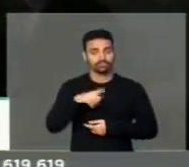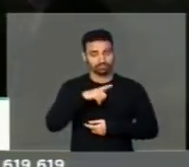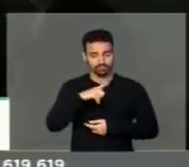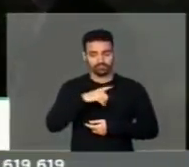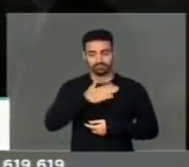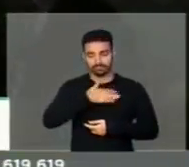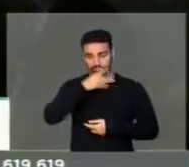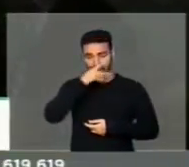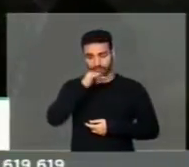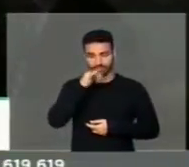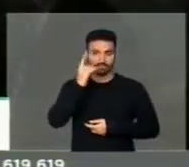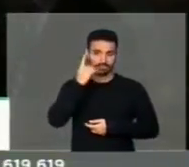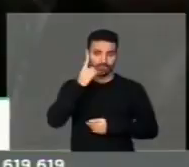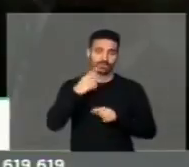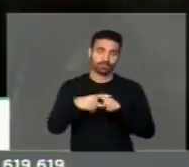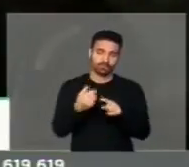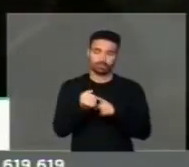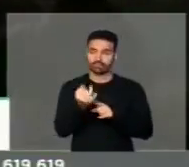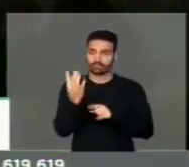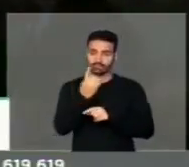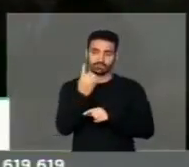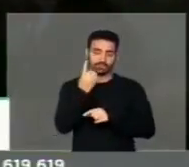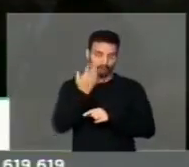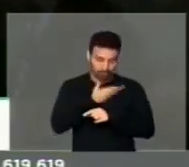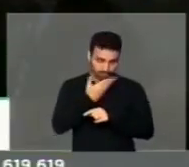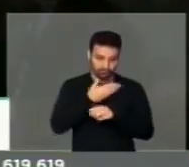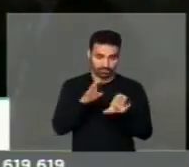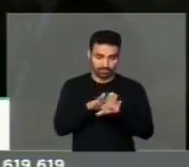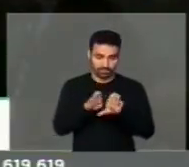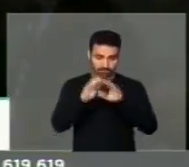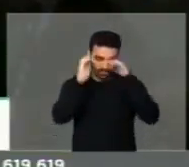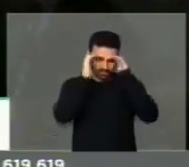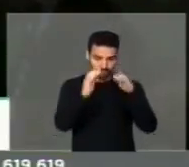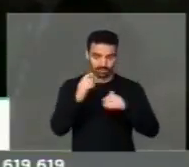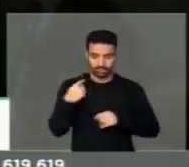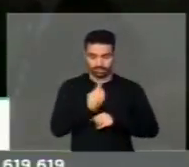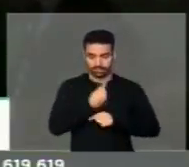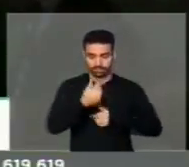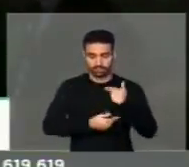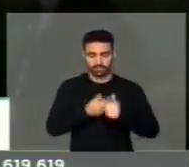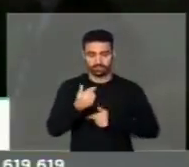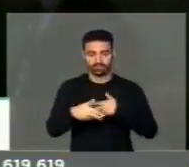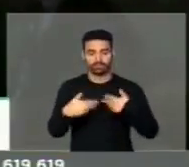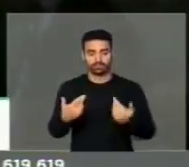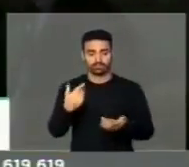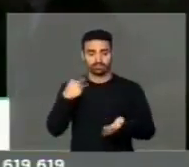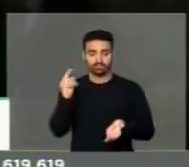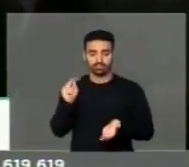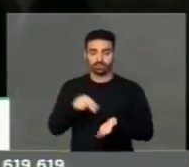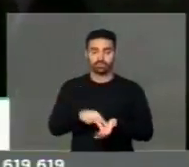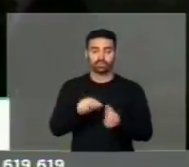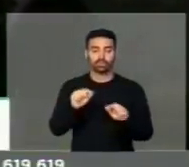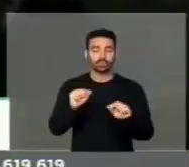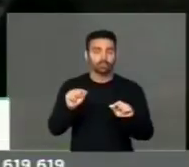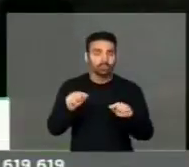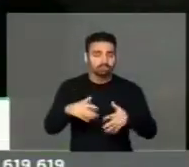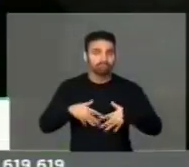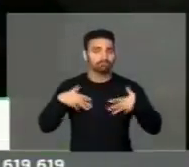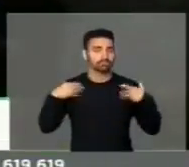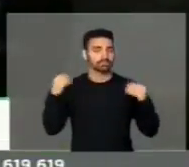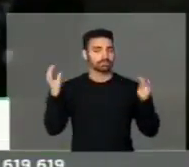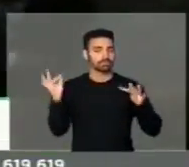pai que é deputado, mas tantos amigos e que respeitam muito o nosso trabalho. Então vir até aqui é uma honra